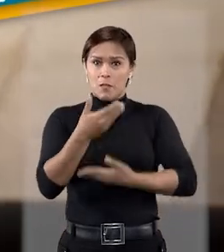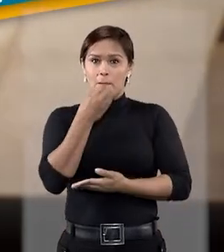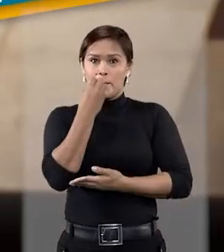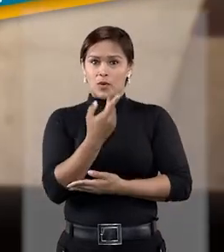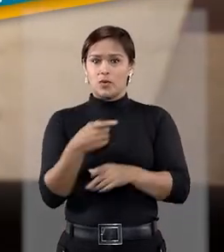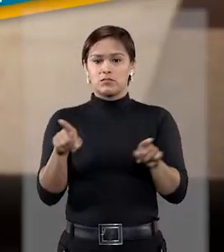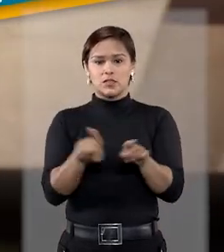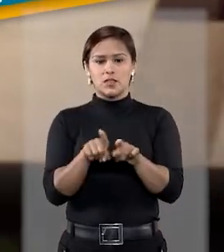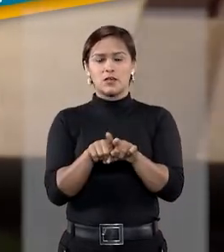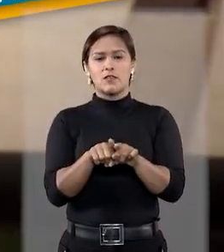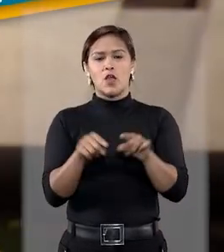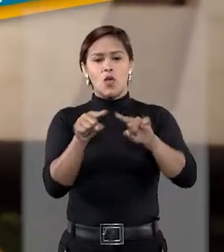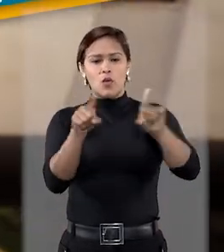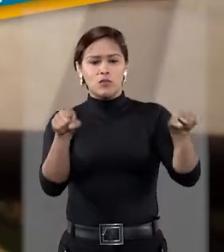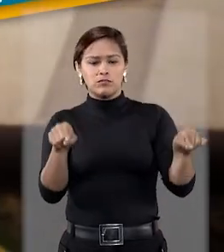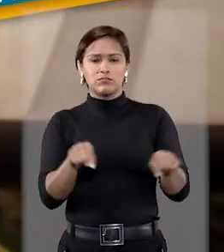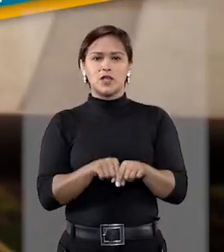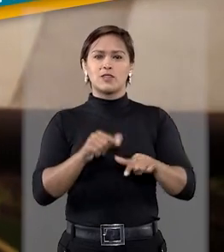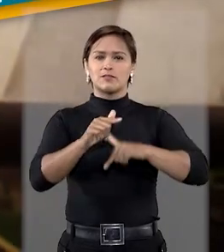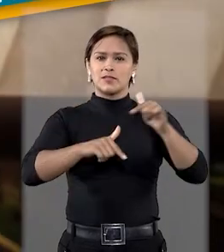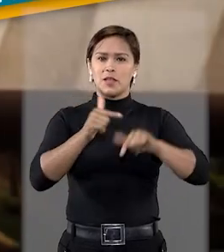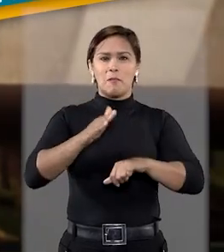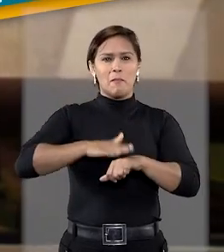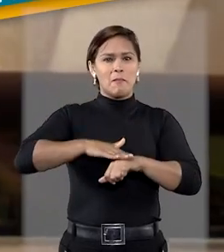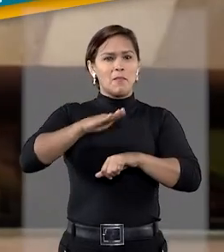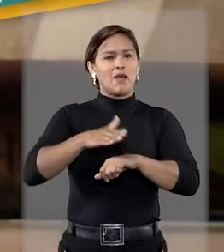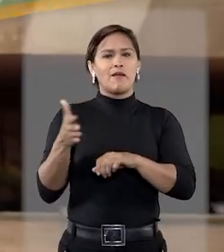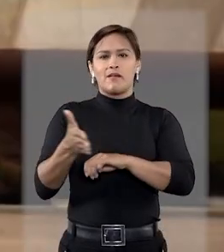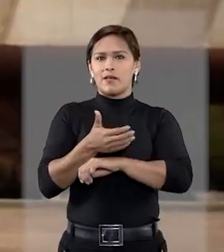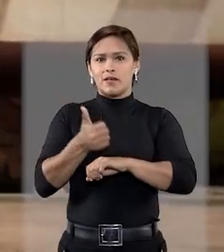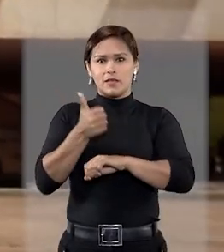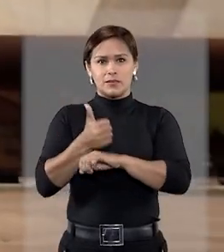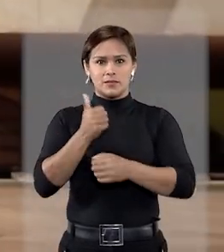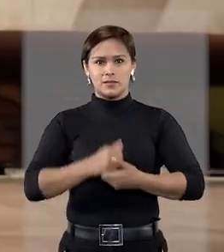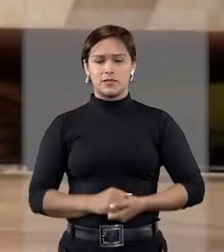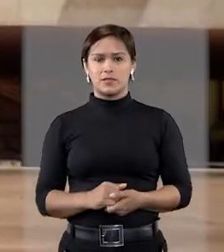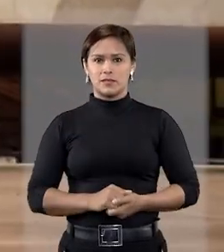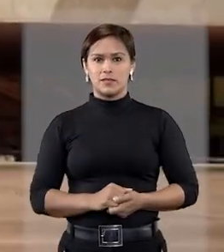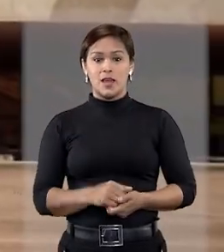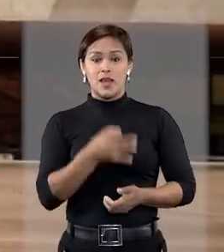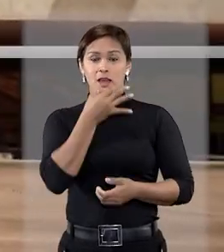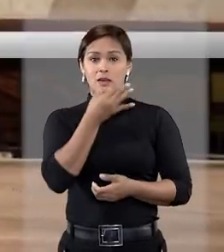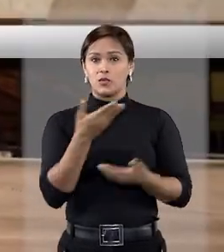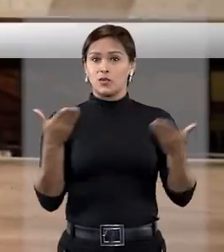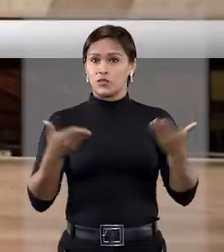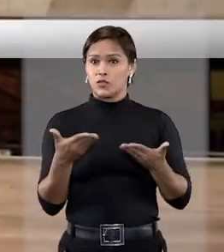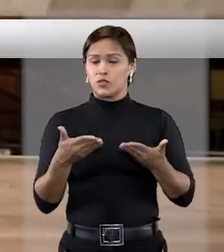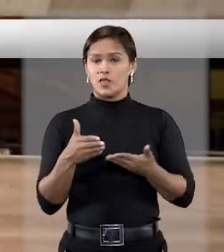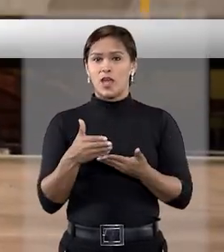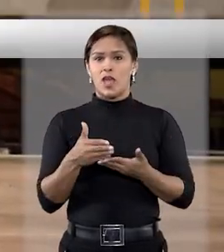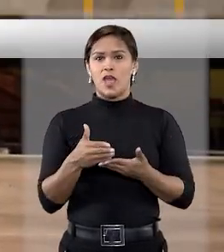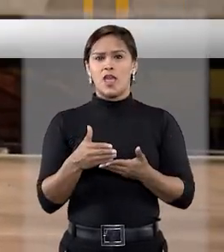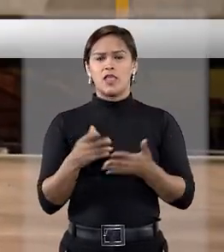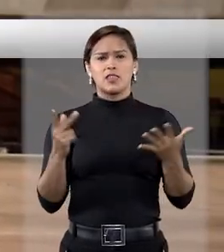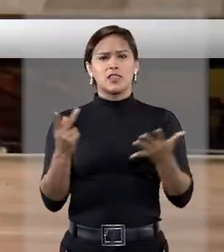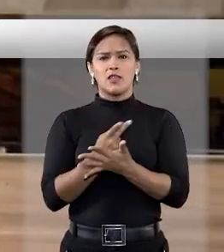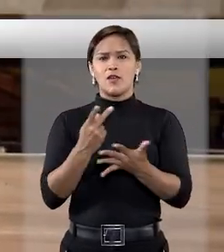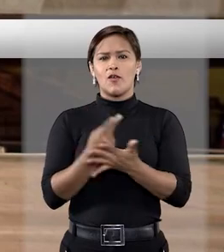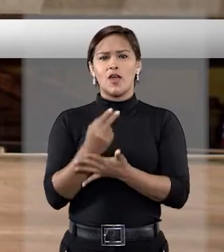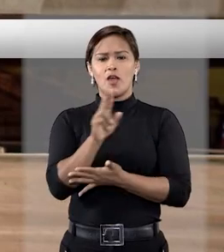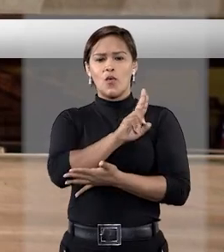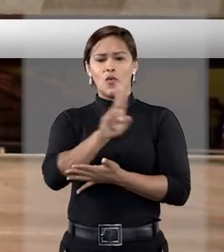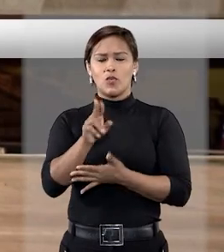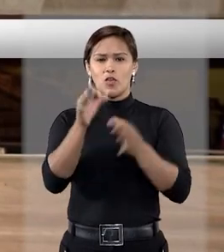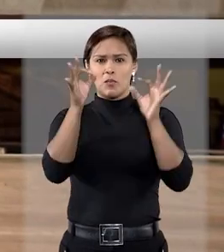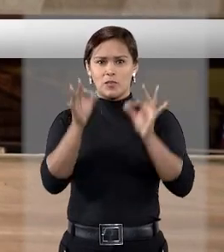boa convivência, que vão deixar o ambiente da sua unidade ainda melhor. A dica de hoje é não errar